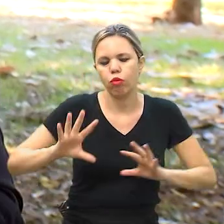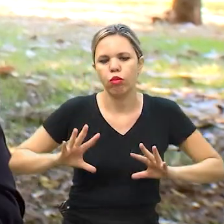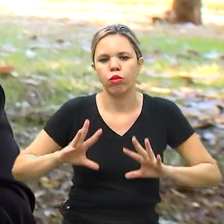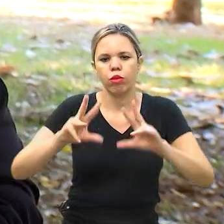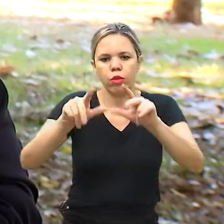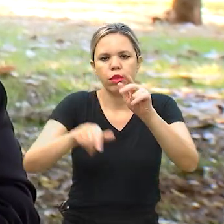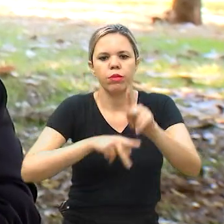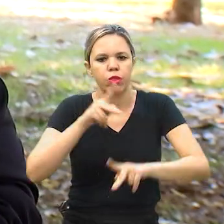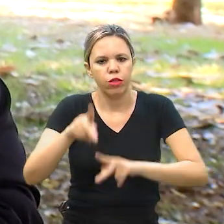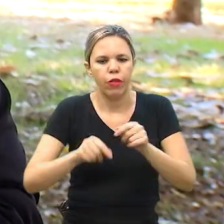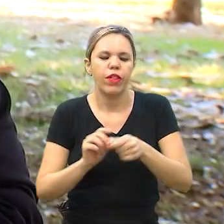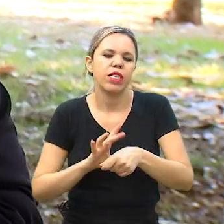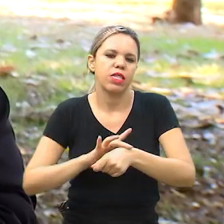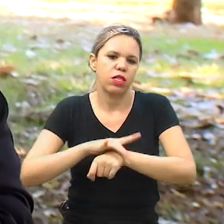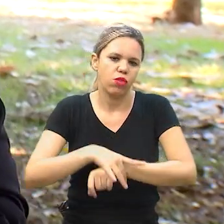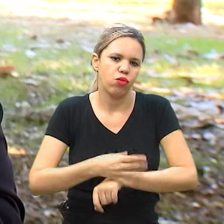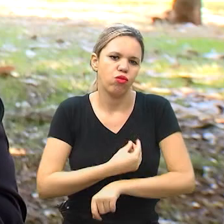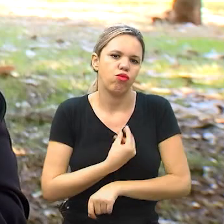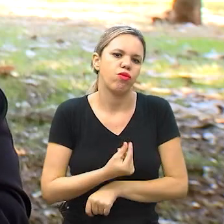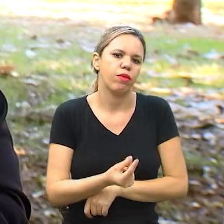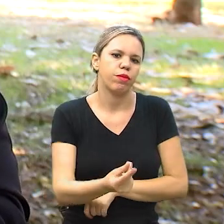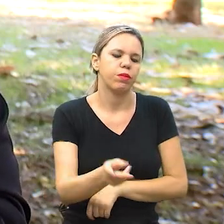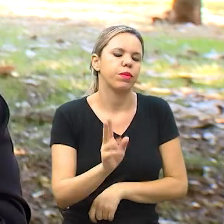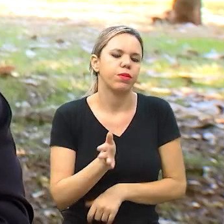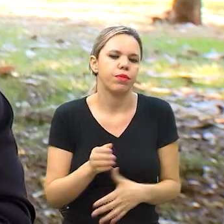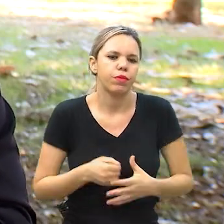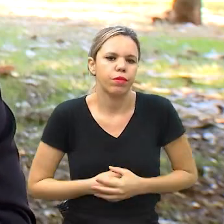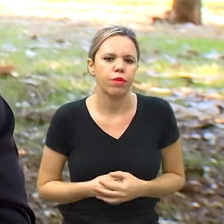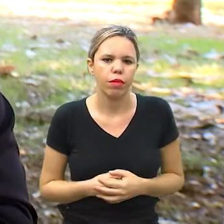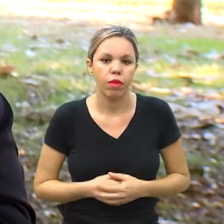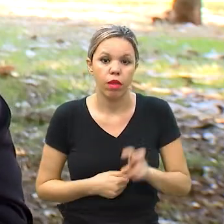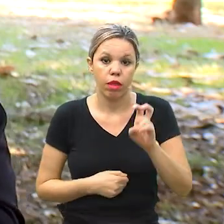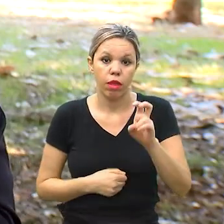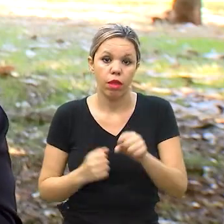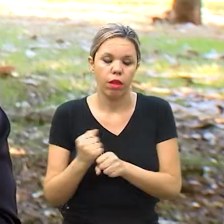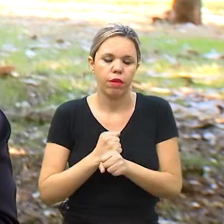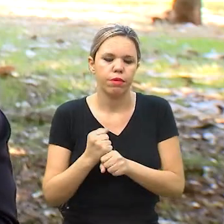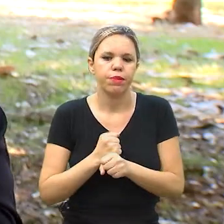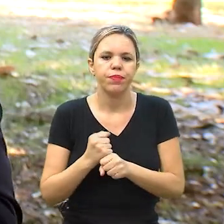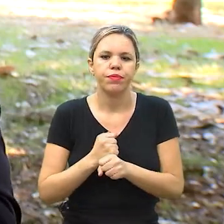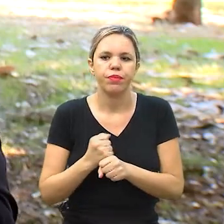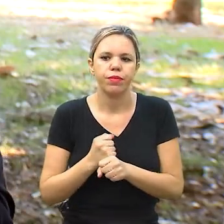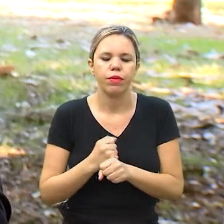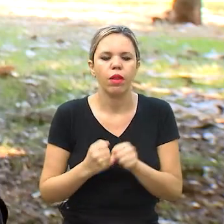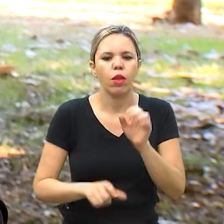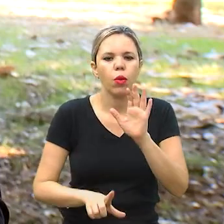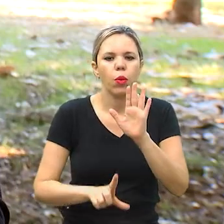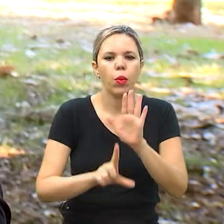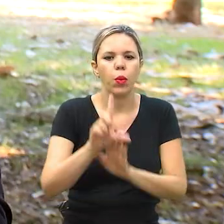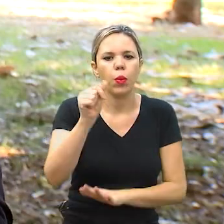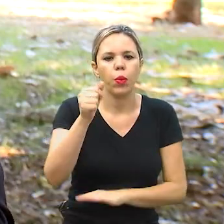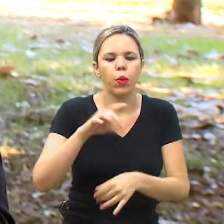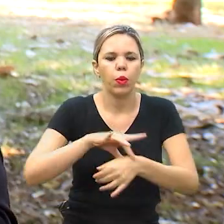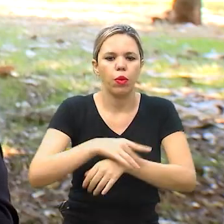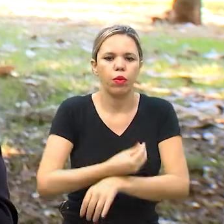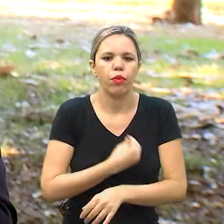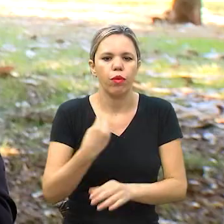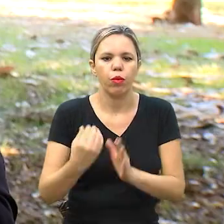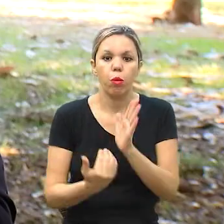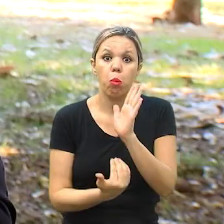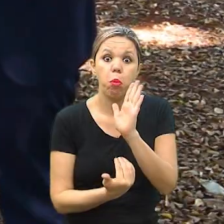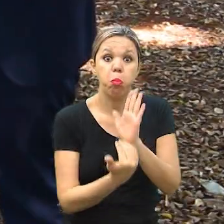eles fazem seguro de vida há muito tempo já. Nos últimos cinco anos, o faturamento de seguro de vida no Brasil, ele